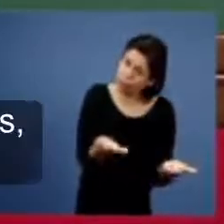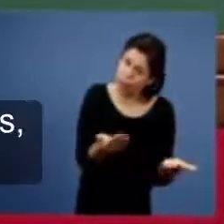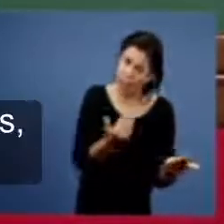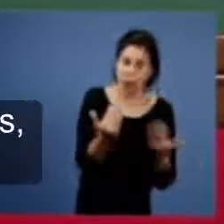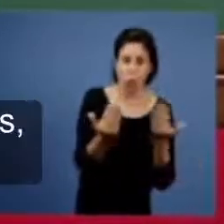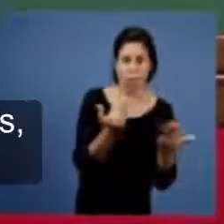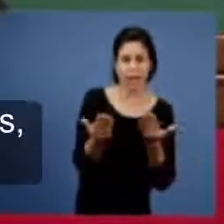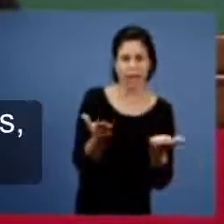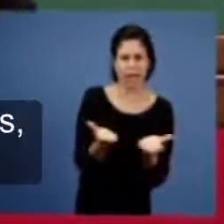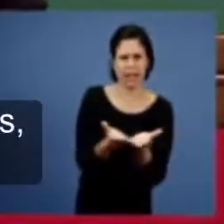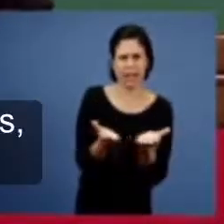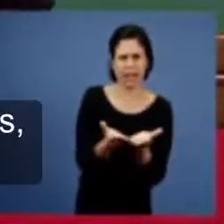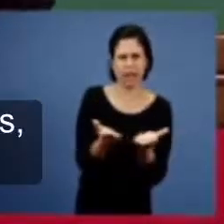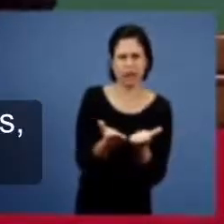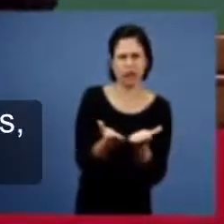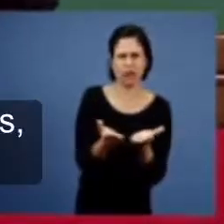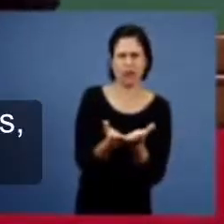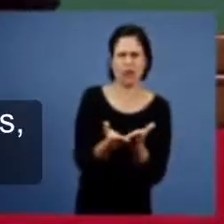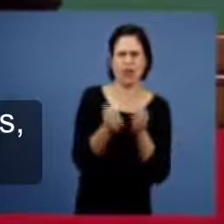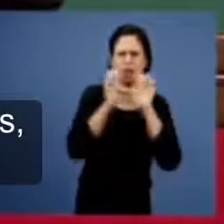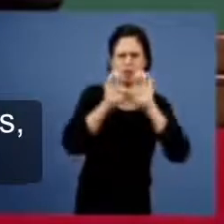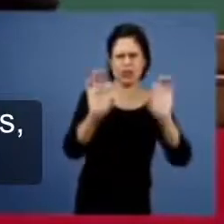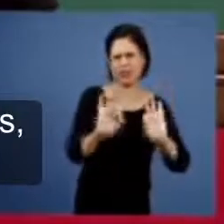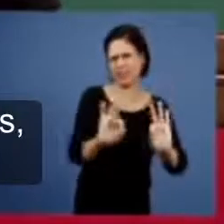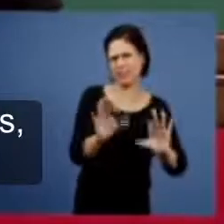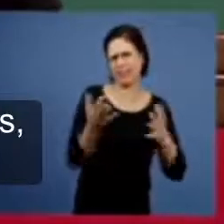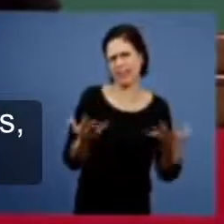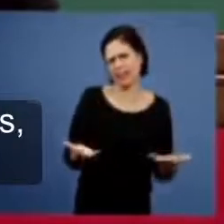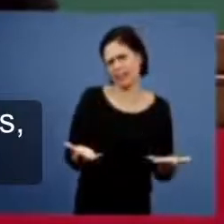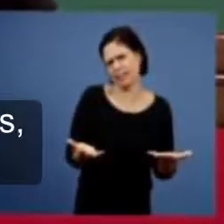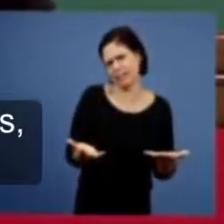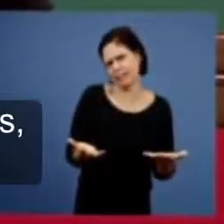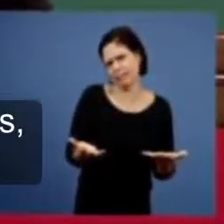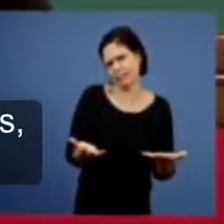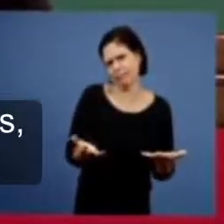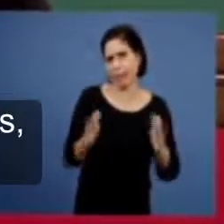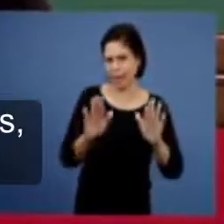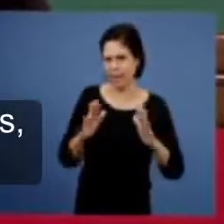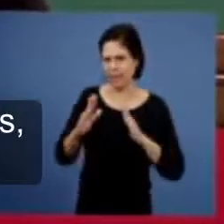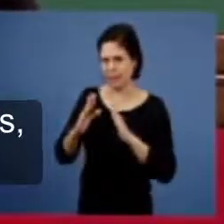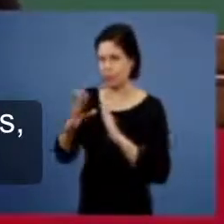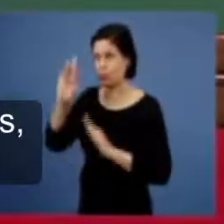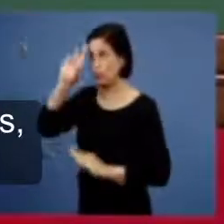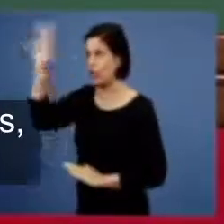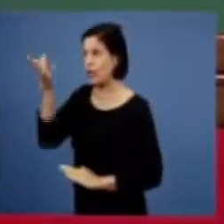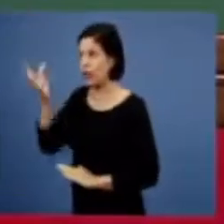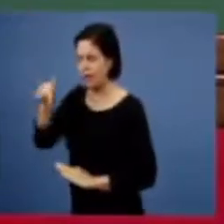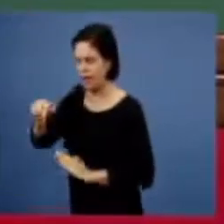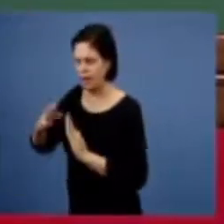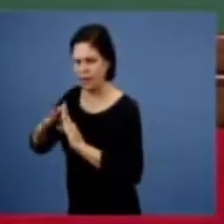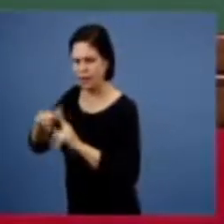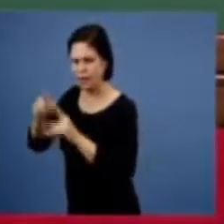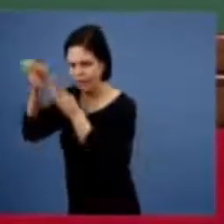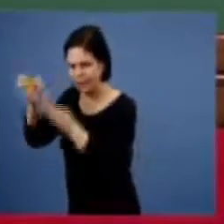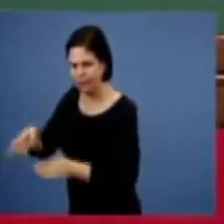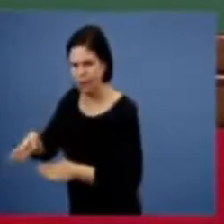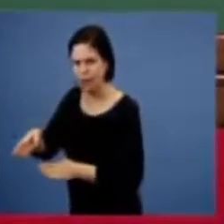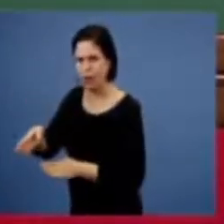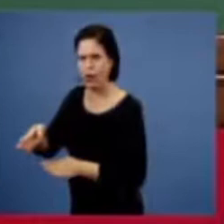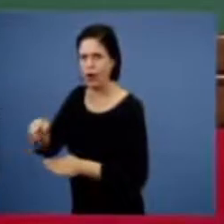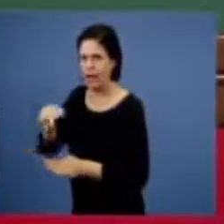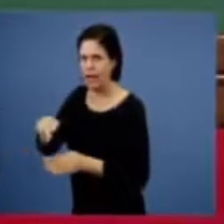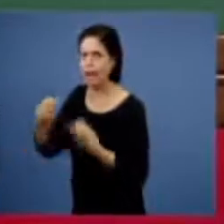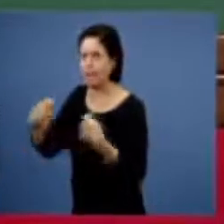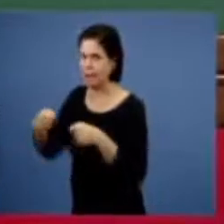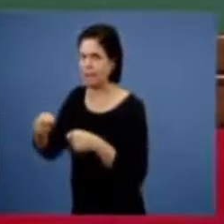é importante. Agora, o que Deus quer da igreja é frutos, então só pode ser trigo,